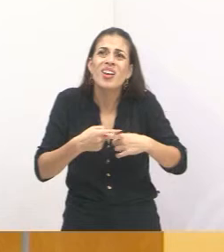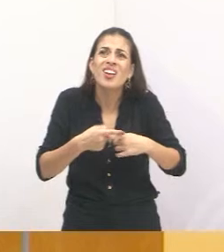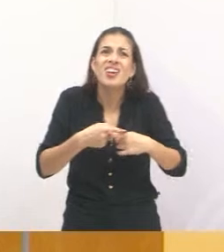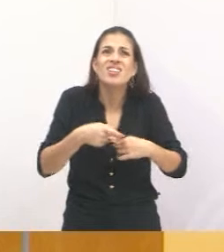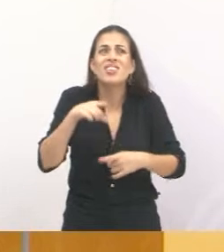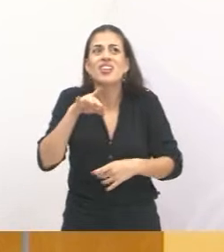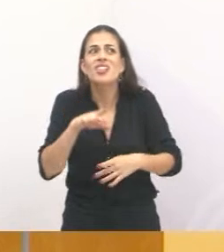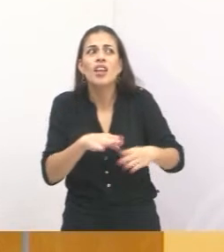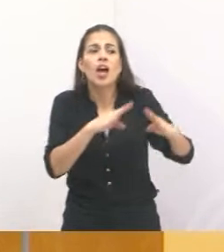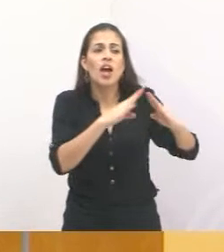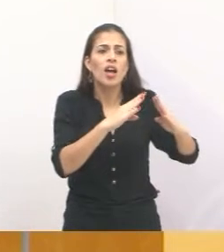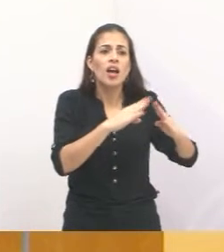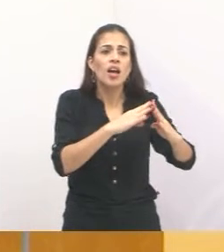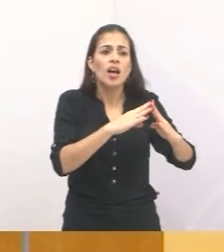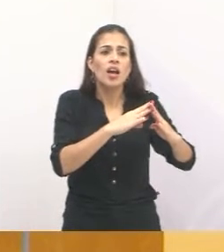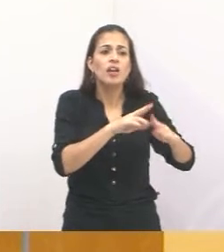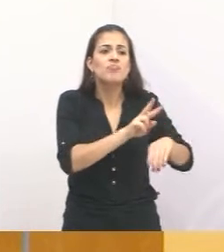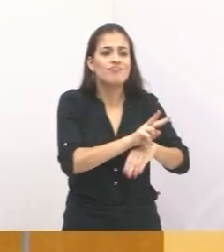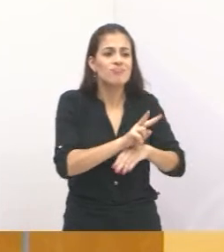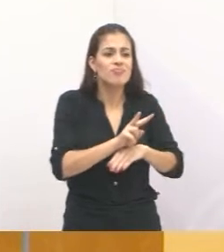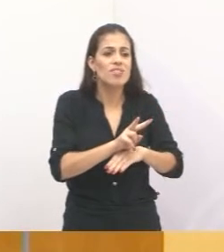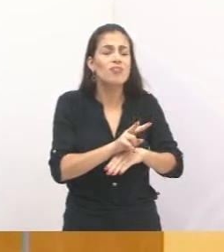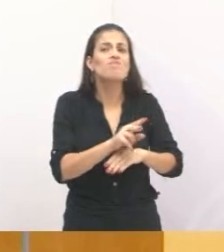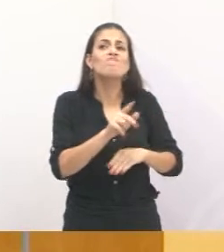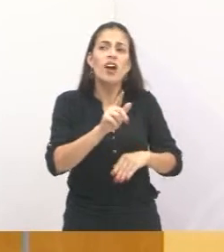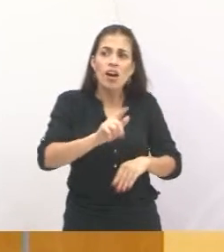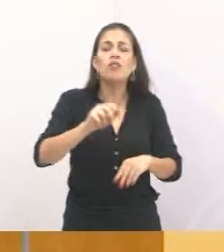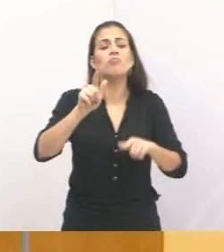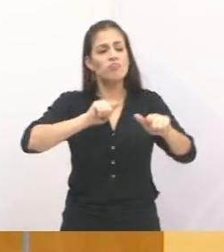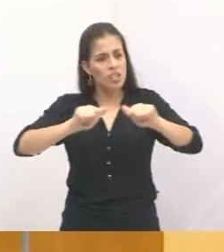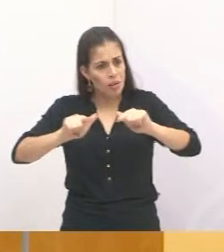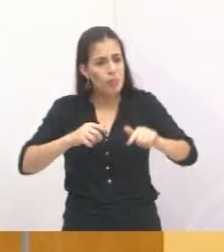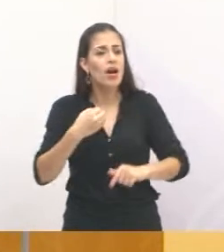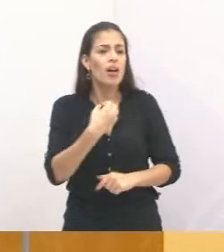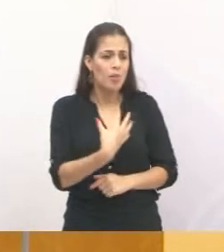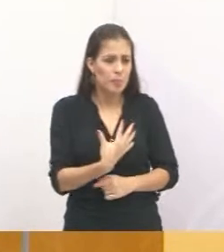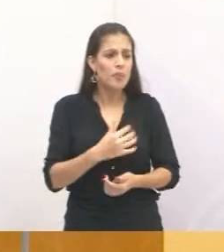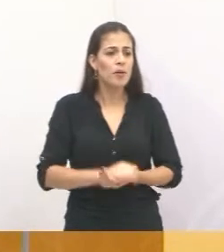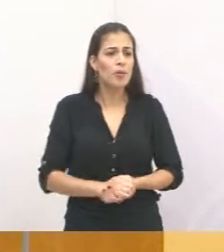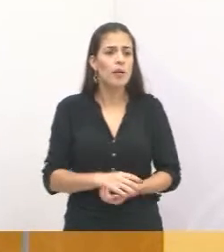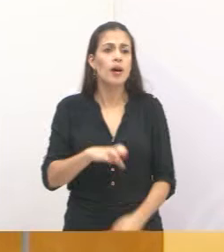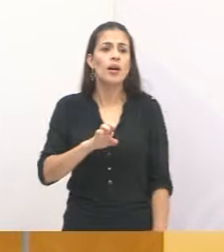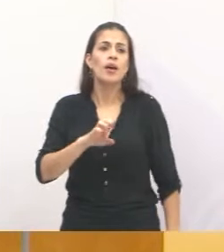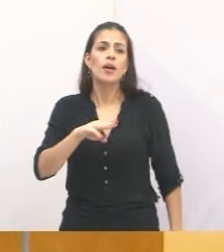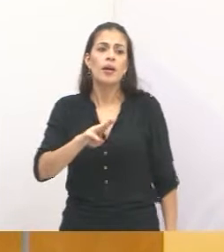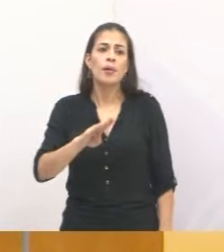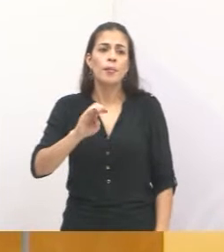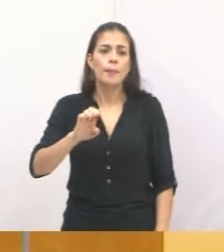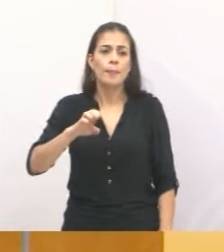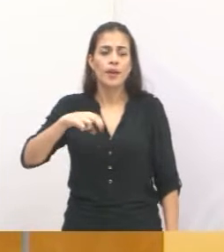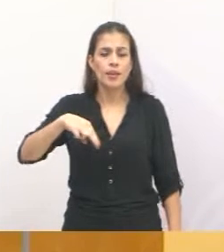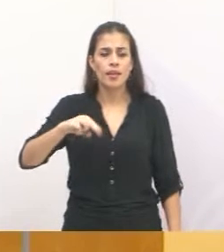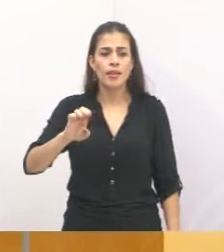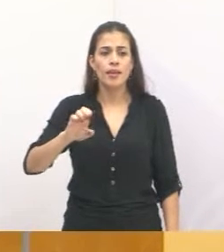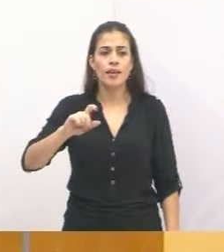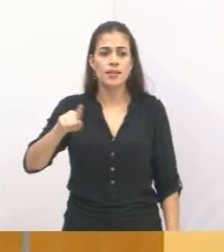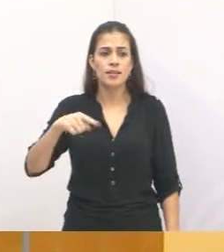conheço várias, têm feito trabalho. Ebenésia, a Sinai, um abraço aí para o meu amigo,